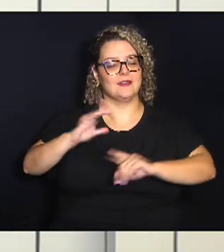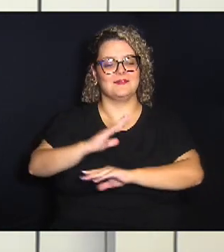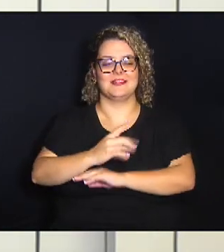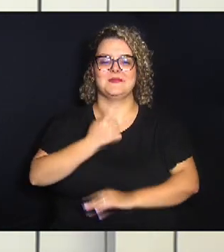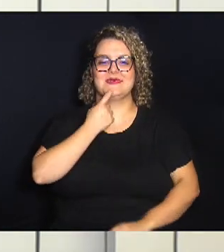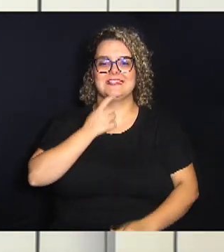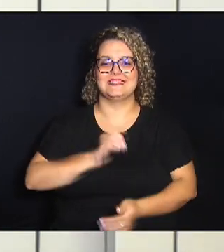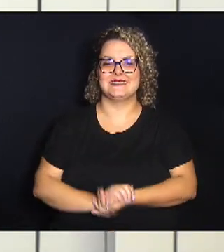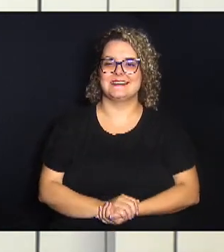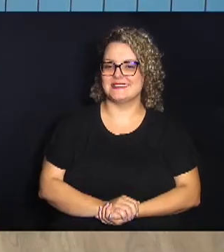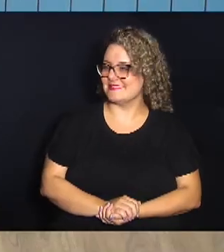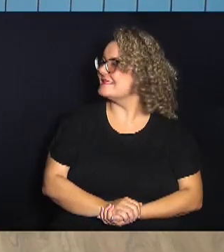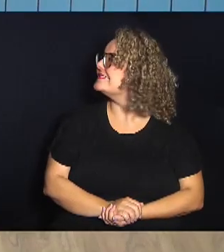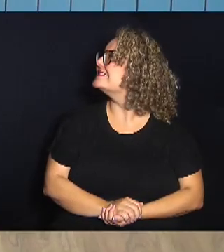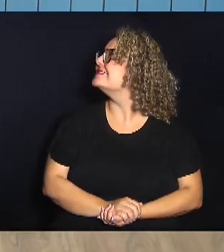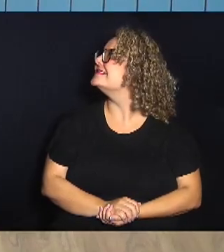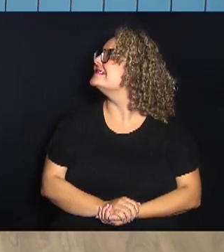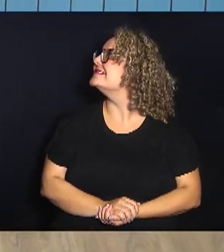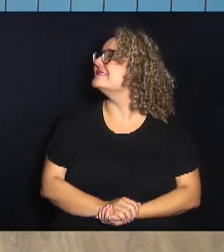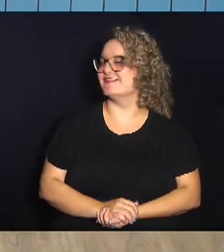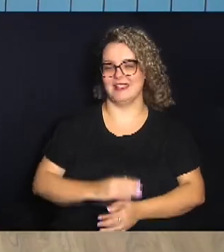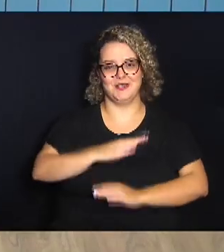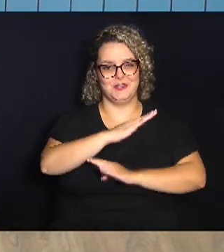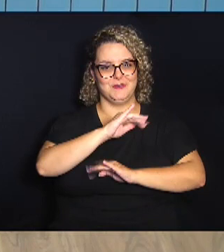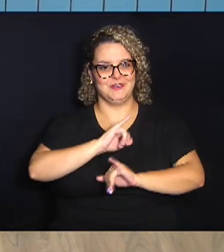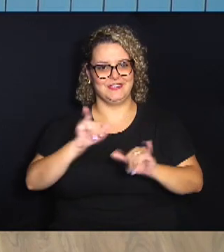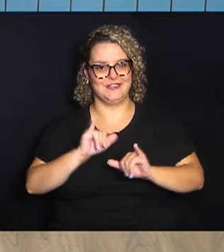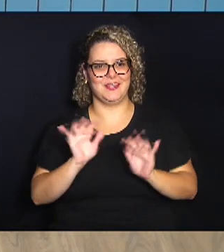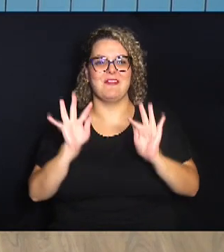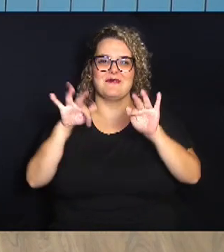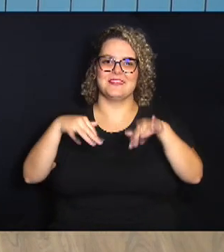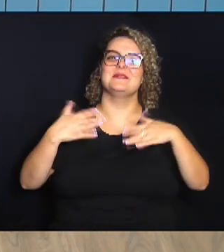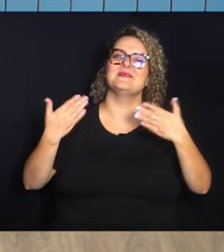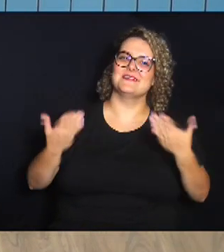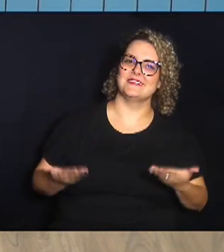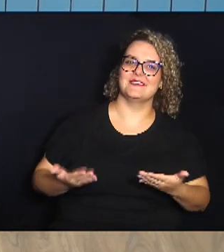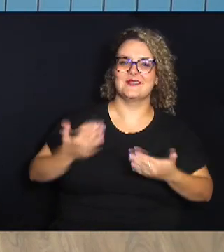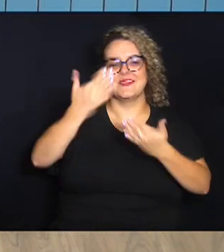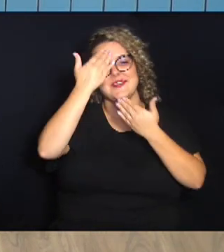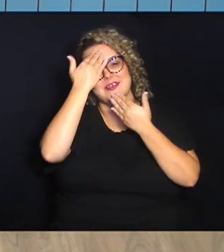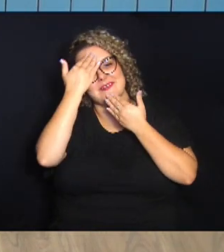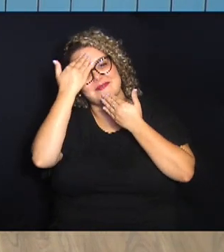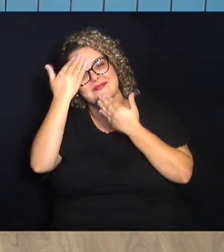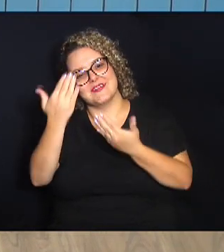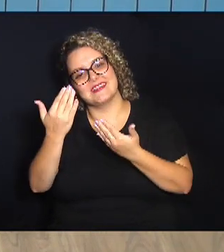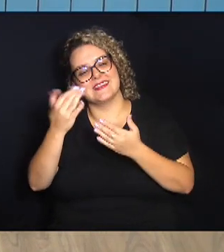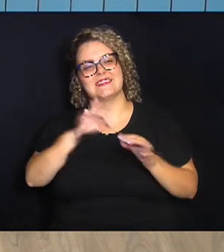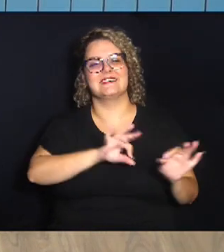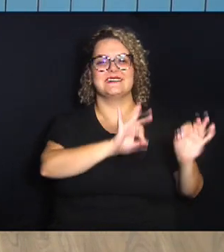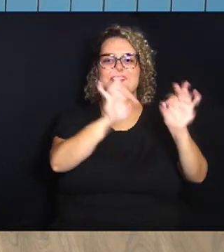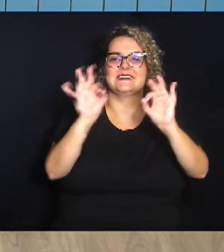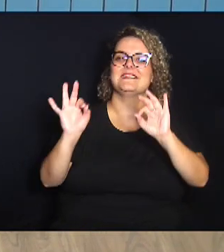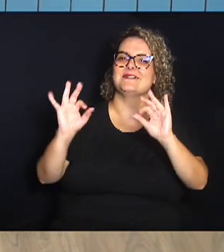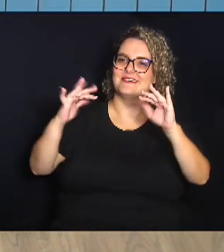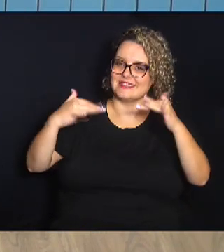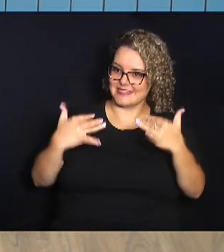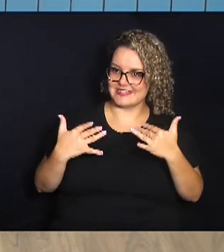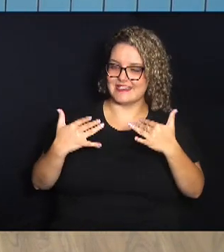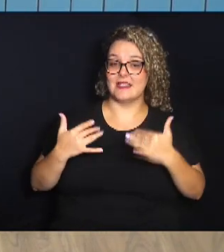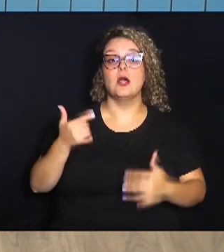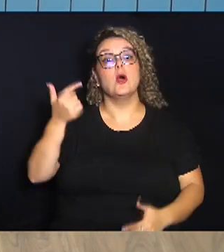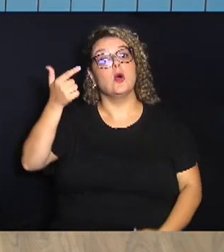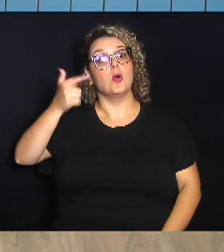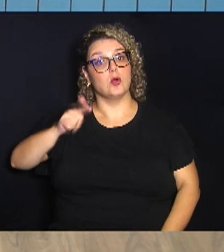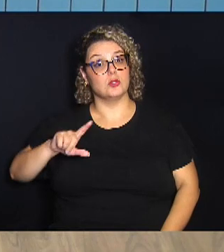TV Câmara Campinas. O Jornal Câmara Notícia fica por aqui. Muito obrigado pela sua companhia, pela sua audiência.